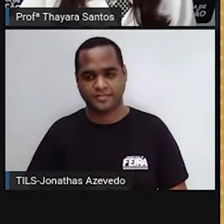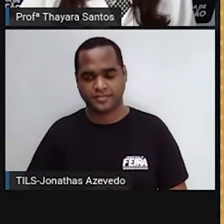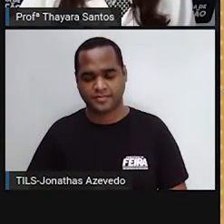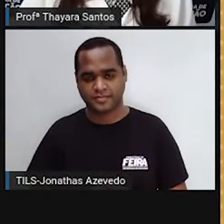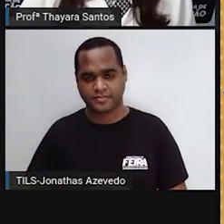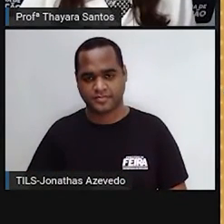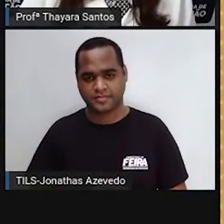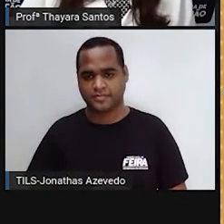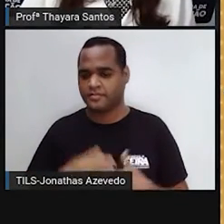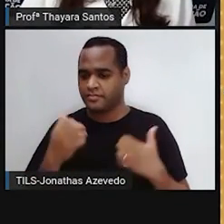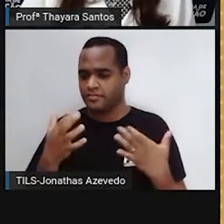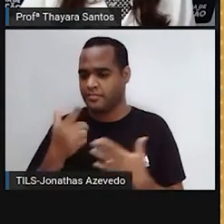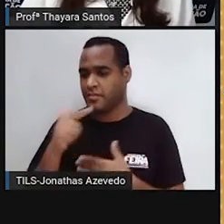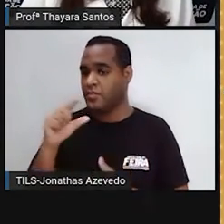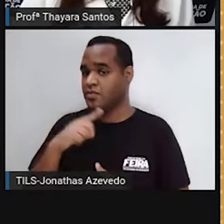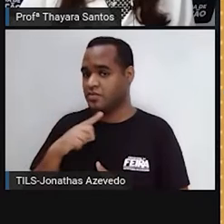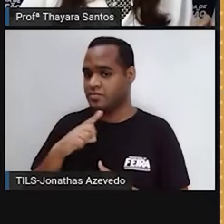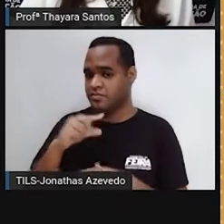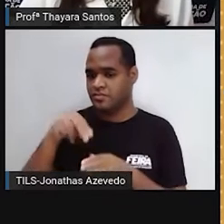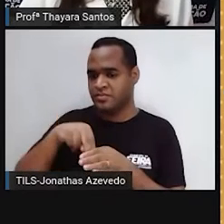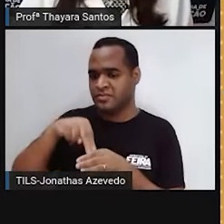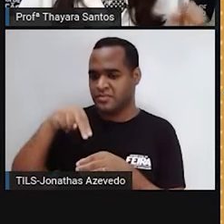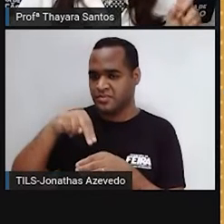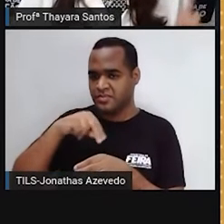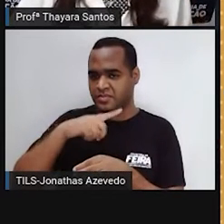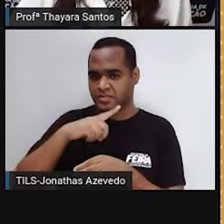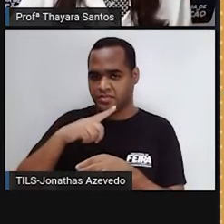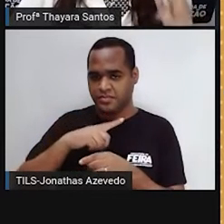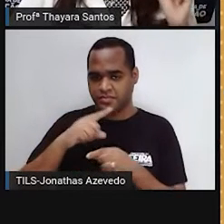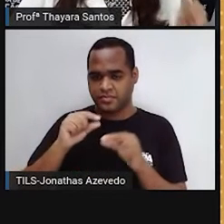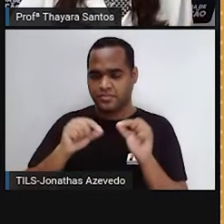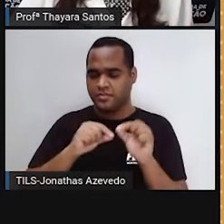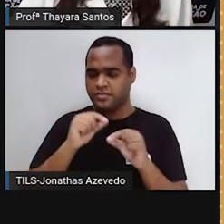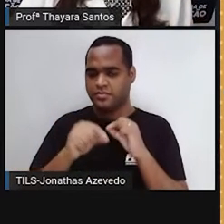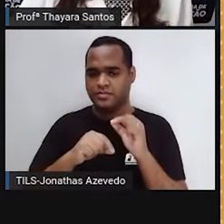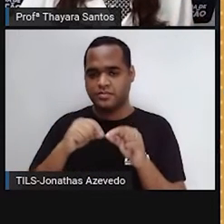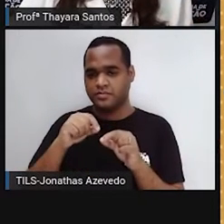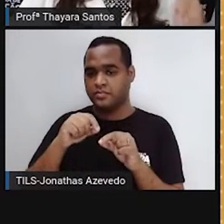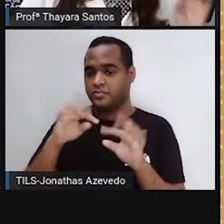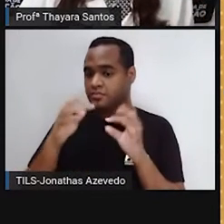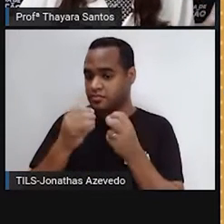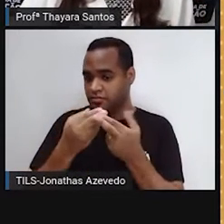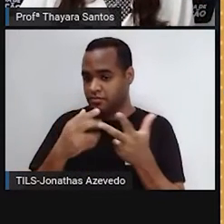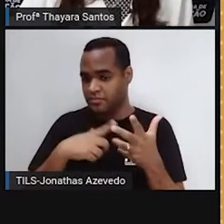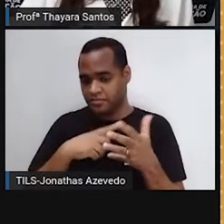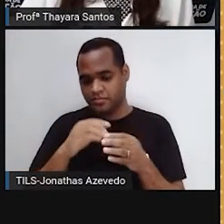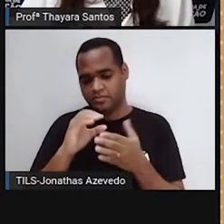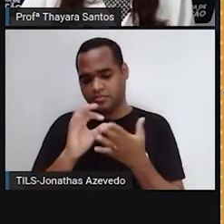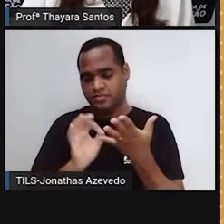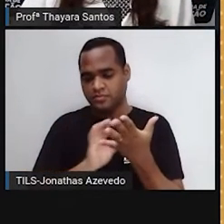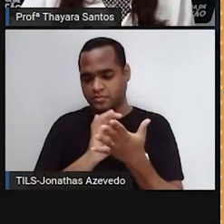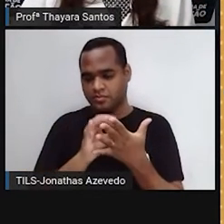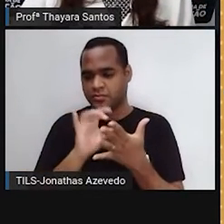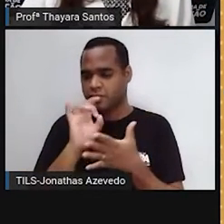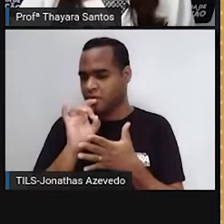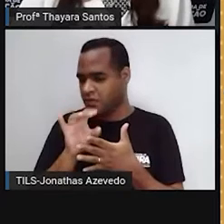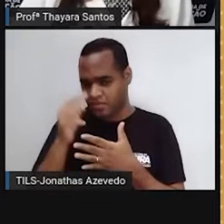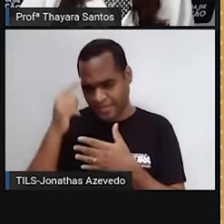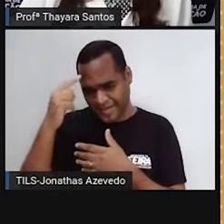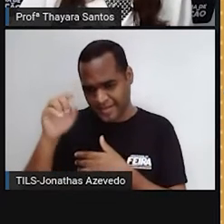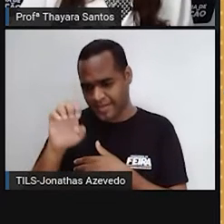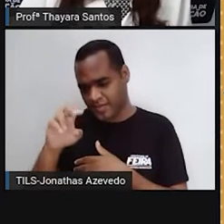A gente tem o núcleo, mas lembrando, o núcleo não está presente em todas as células, somente nas células eucarióticas.